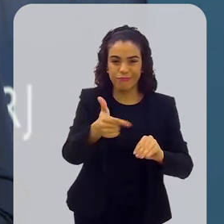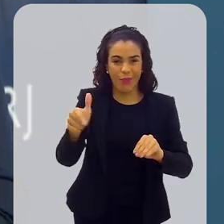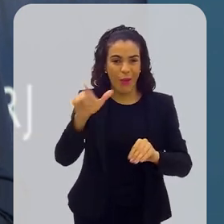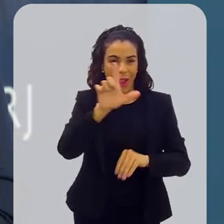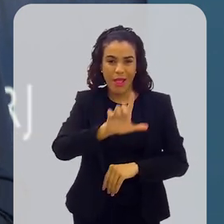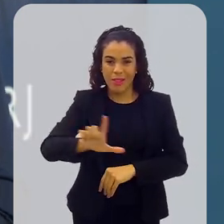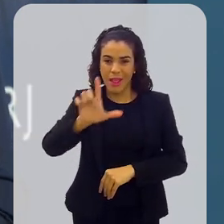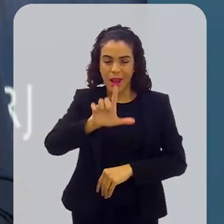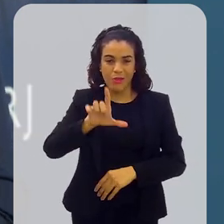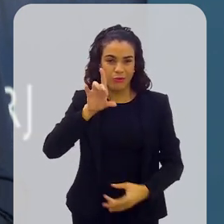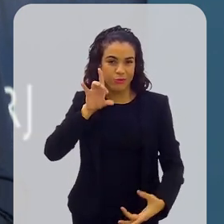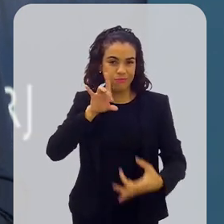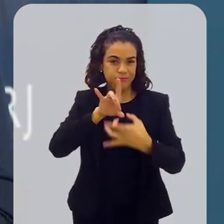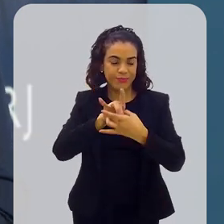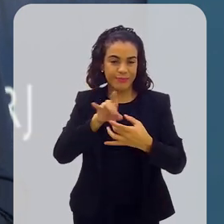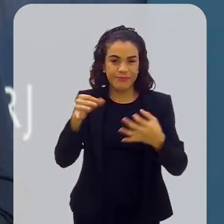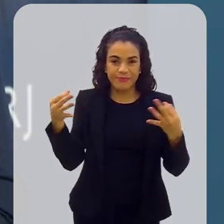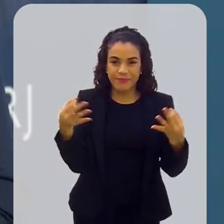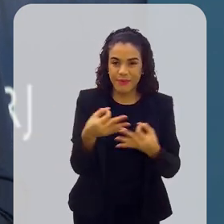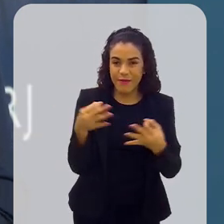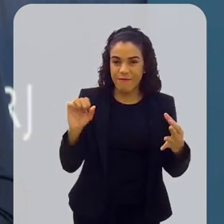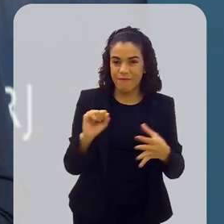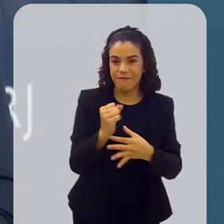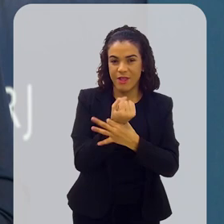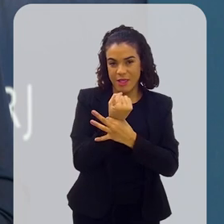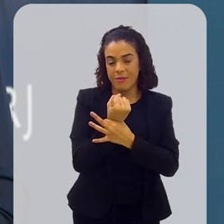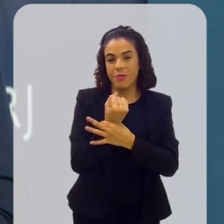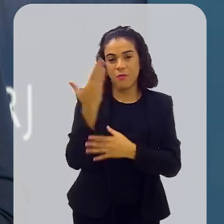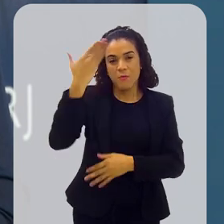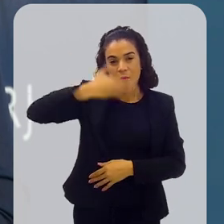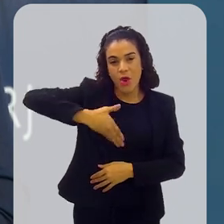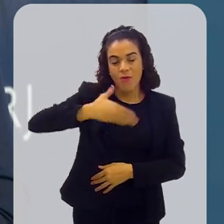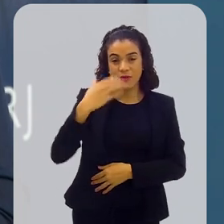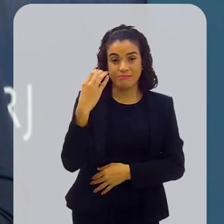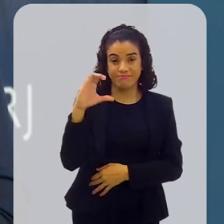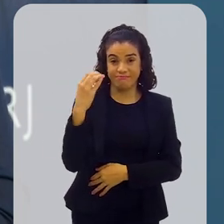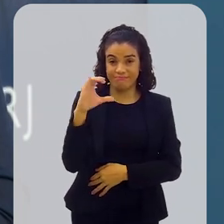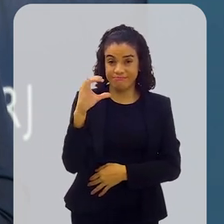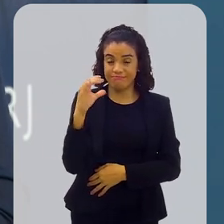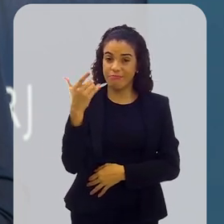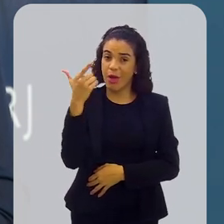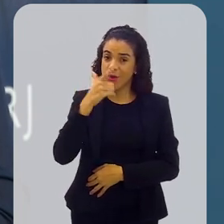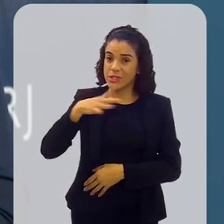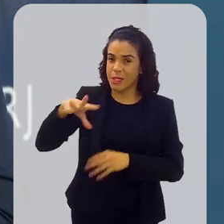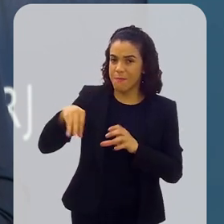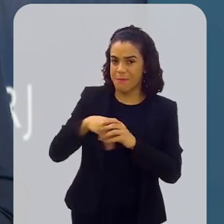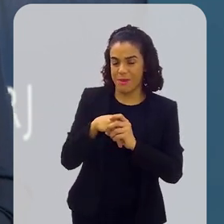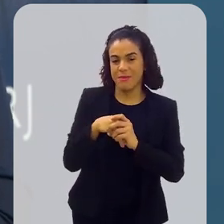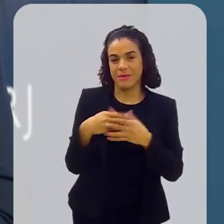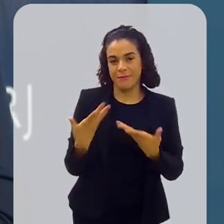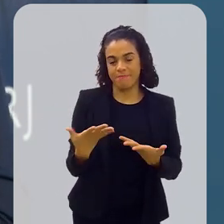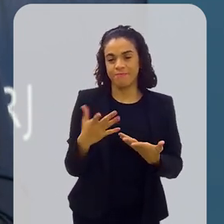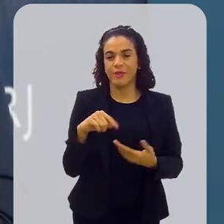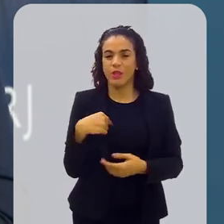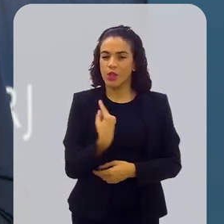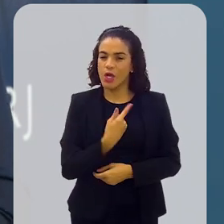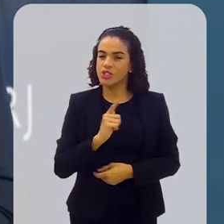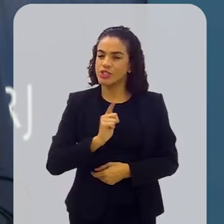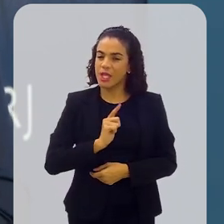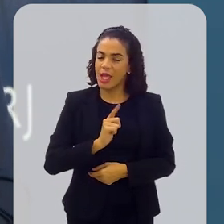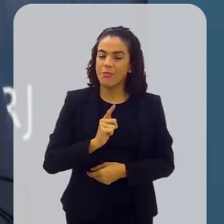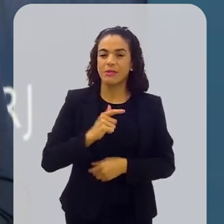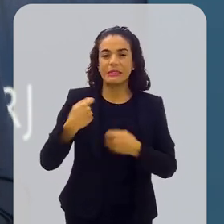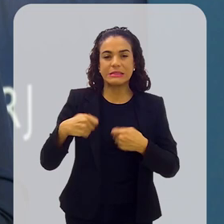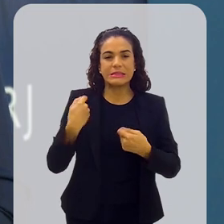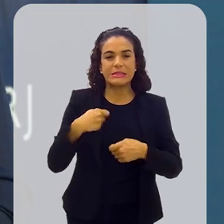literatura consistente, baseada em práticas com evidências científicas, para poder estar implementando. Então a gente